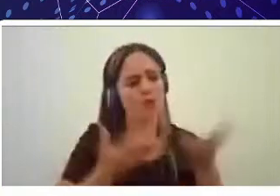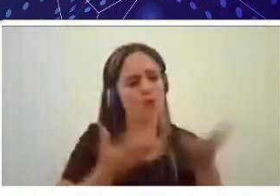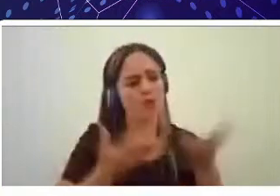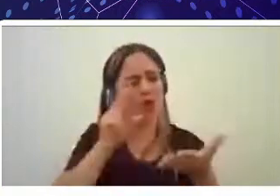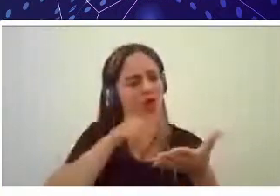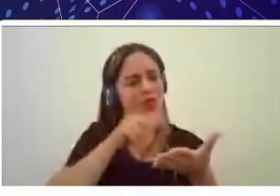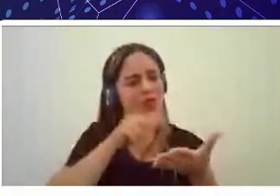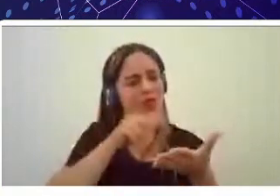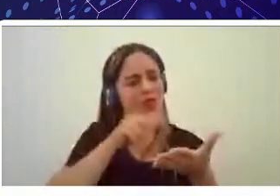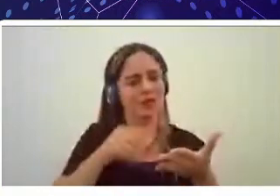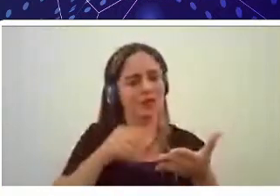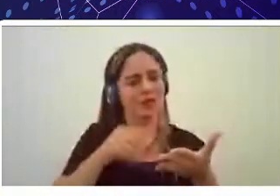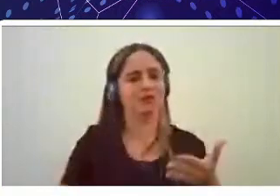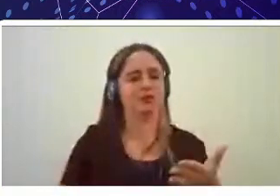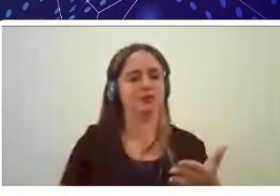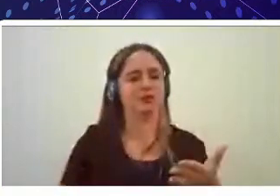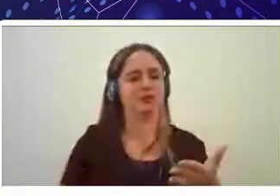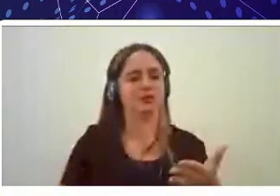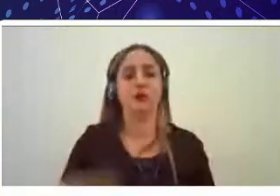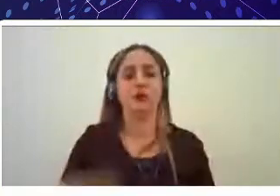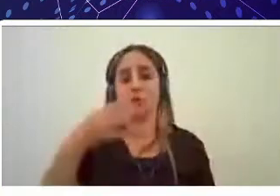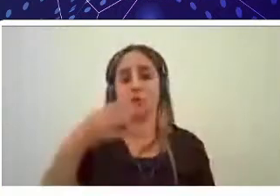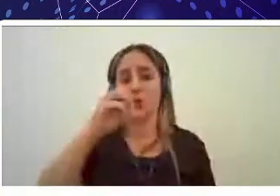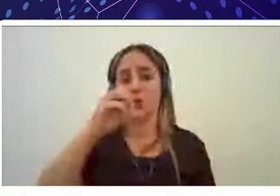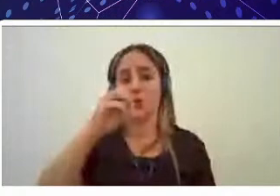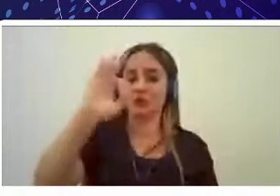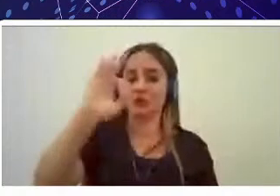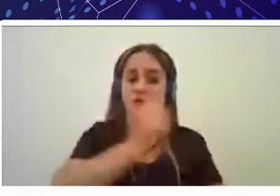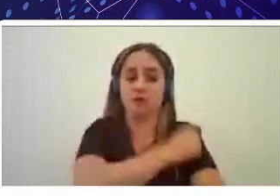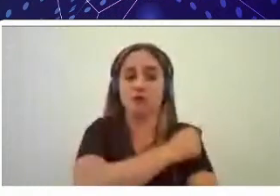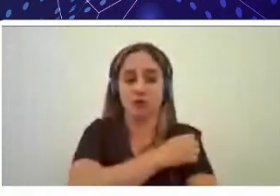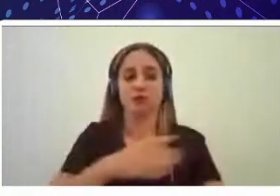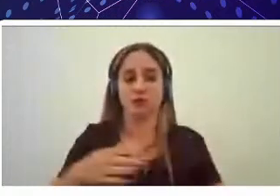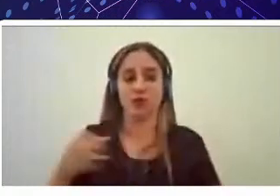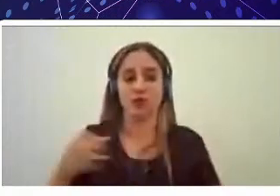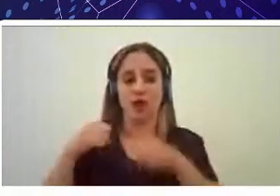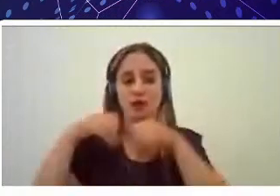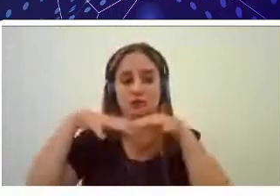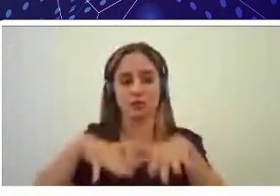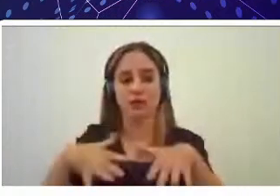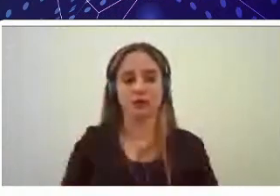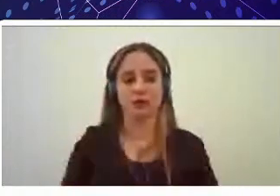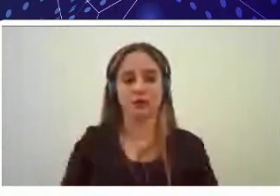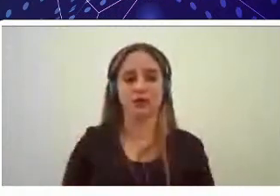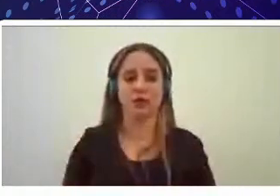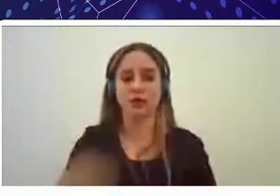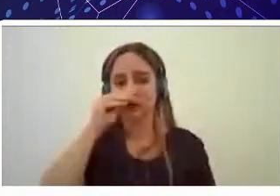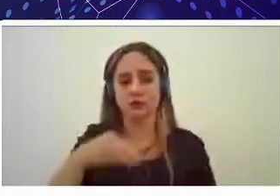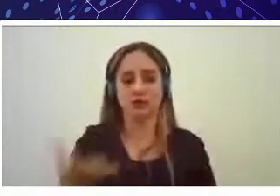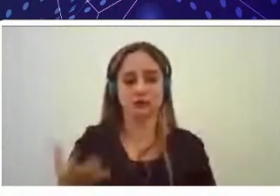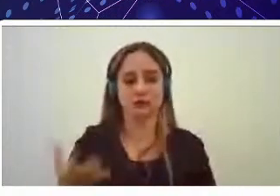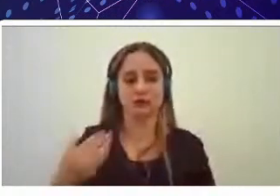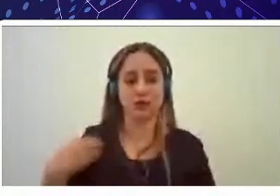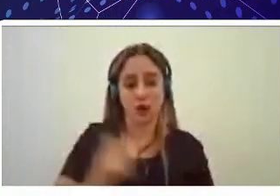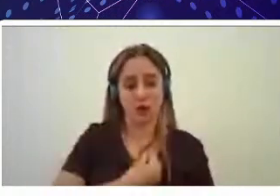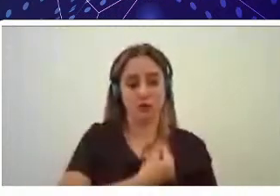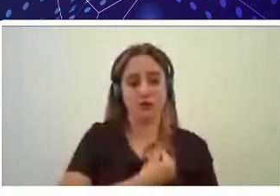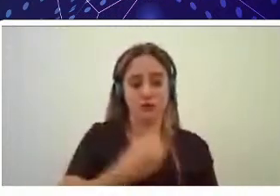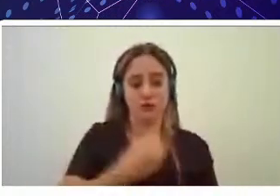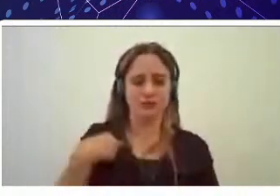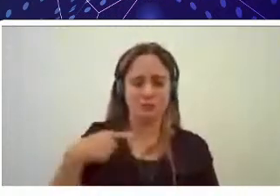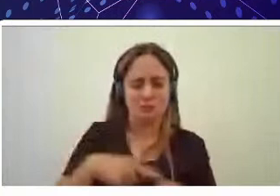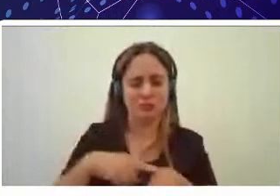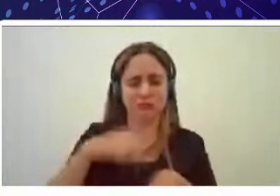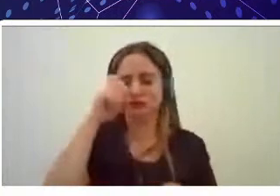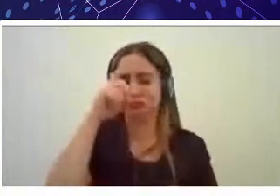dos alunos nessa pandemia desistiram de continuar no ensino então a gente vive um momento bem delicado